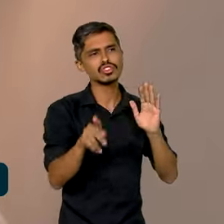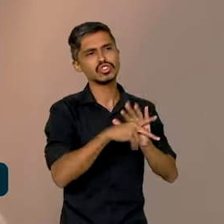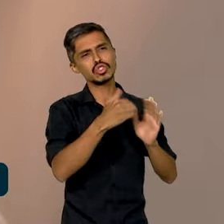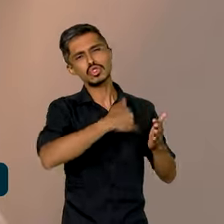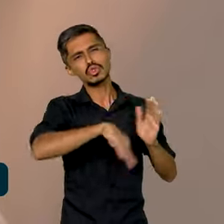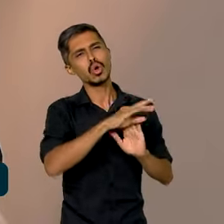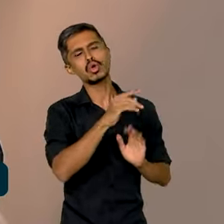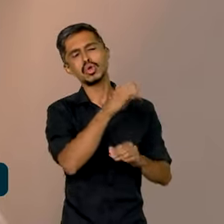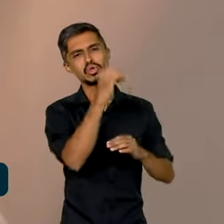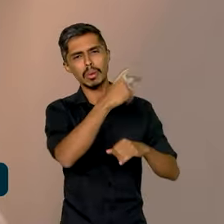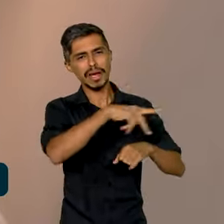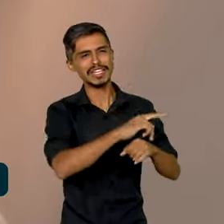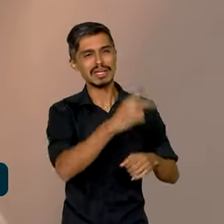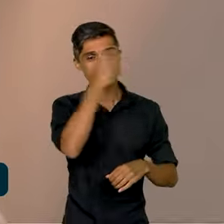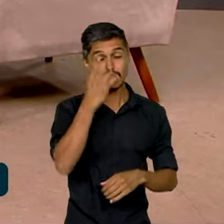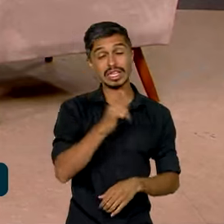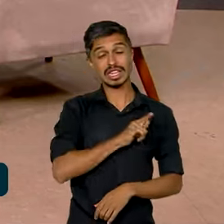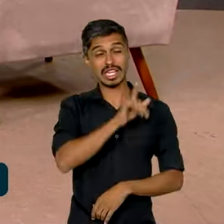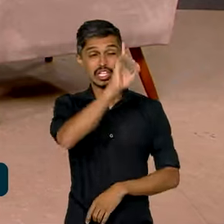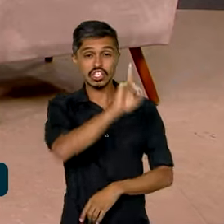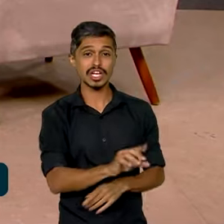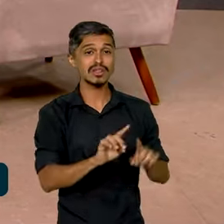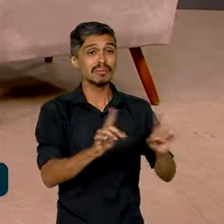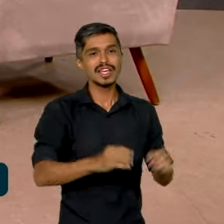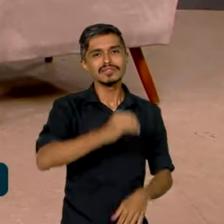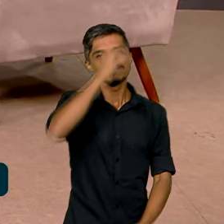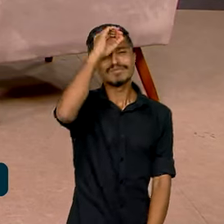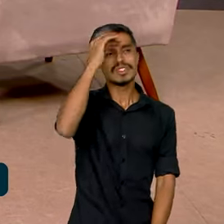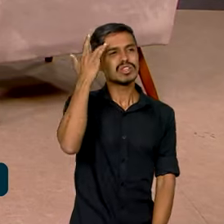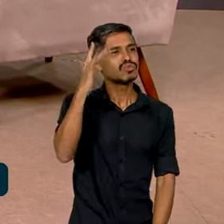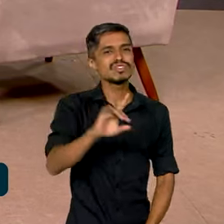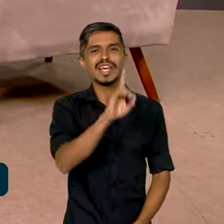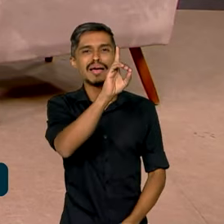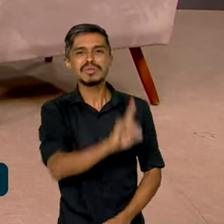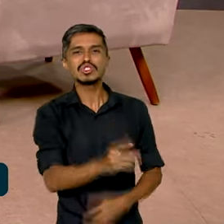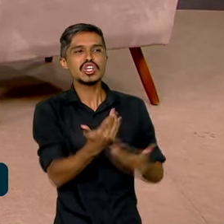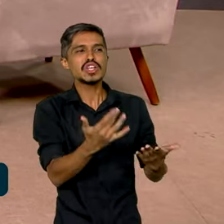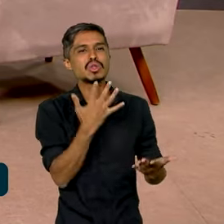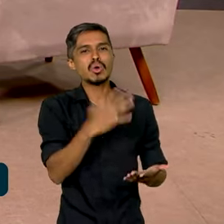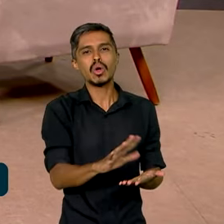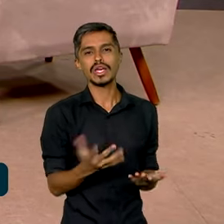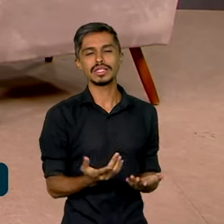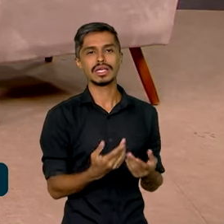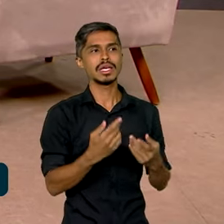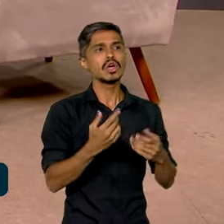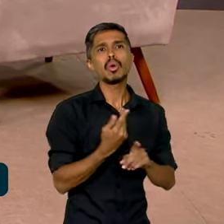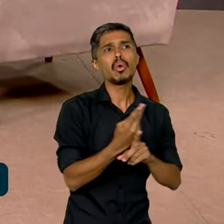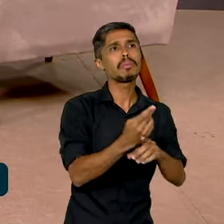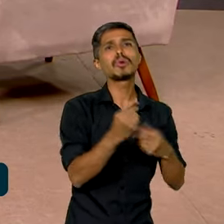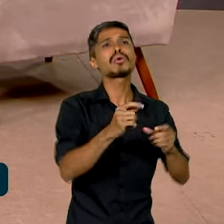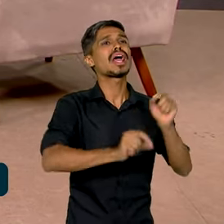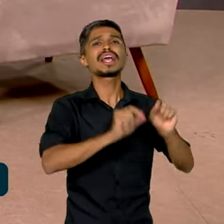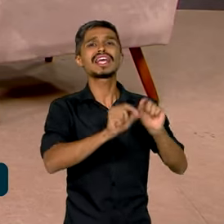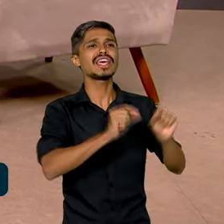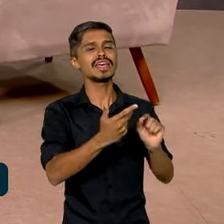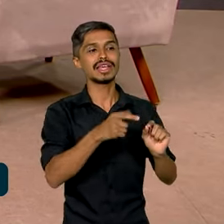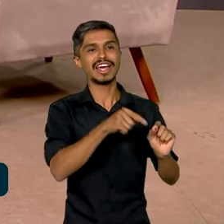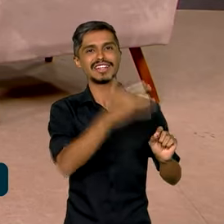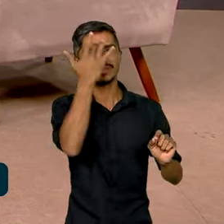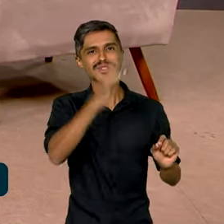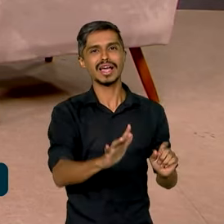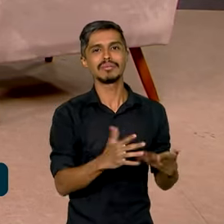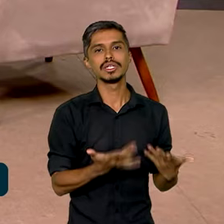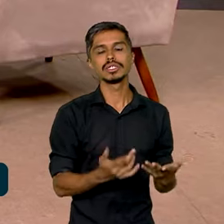tem um direito, não sabe que tem aquele direito ou não sabe a quem recorrer para fazer valer o seu direito. E creio que a principal